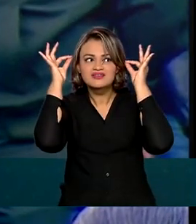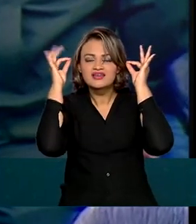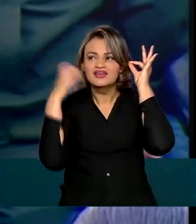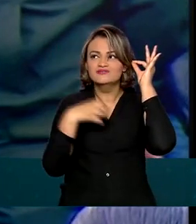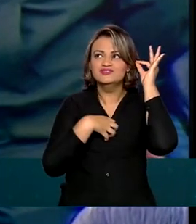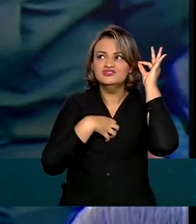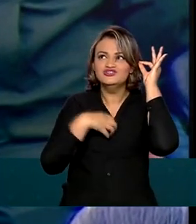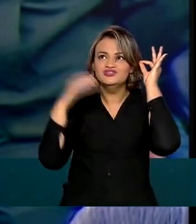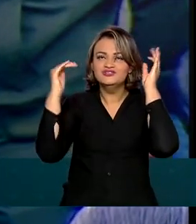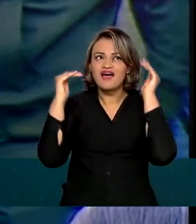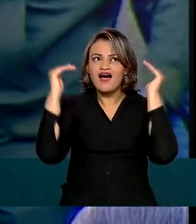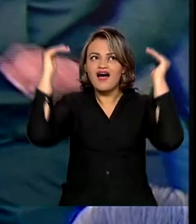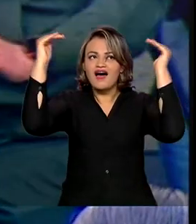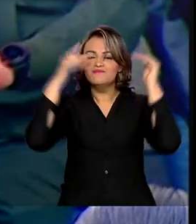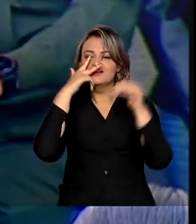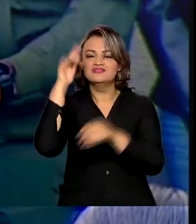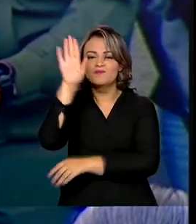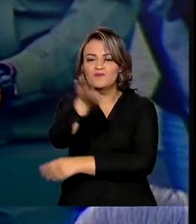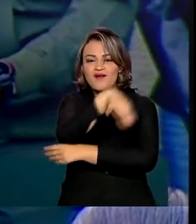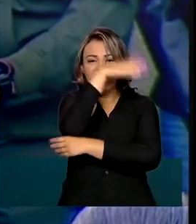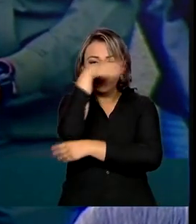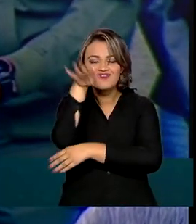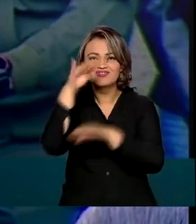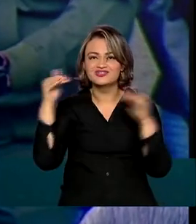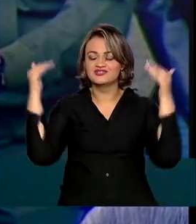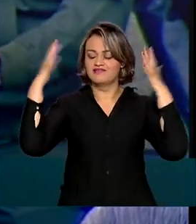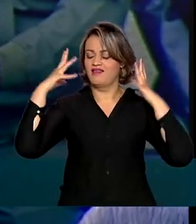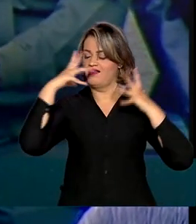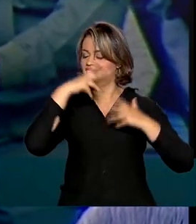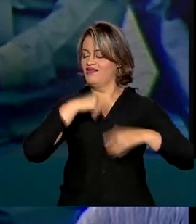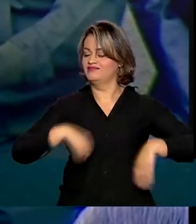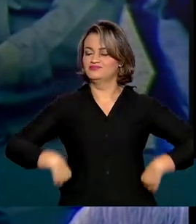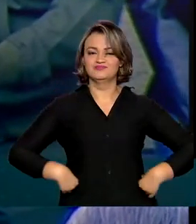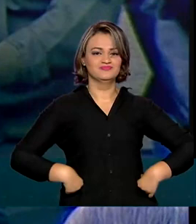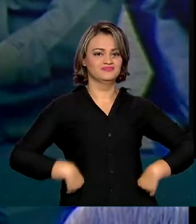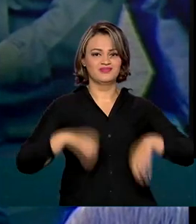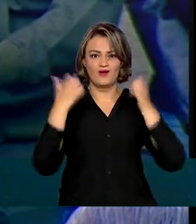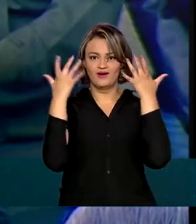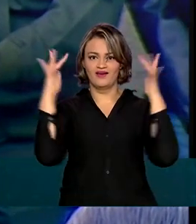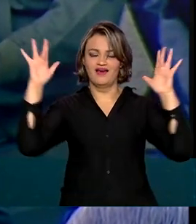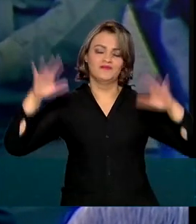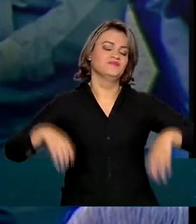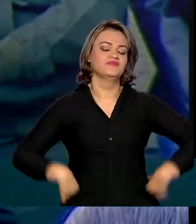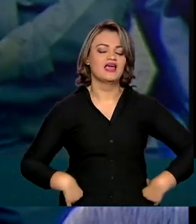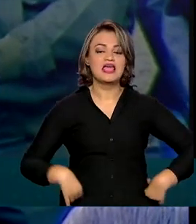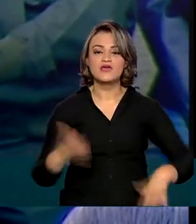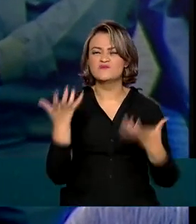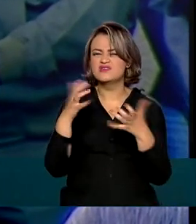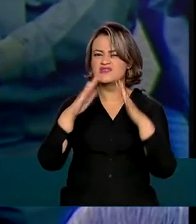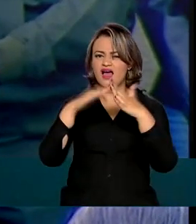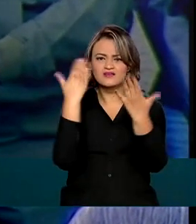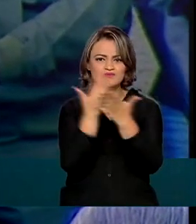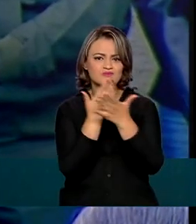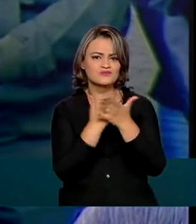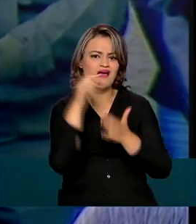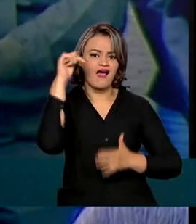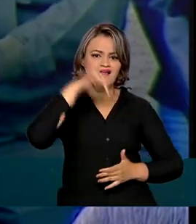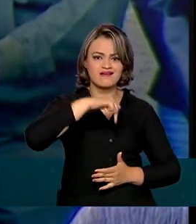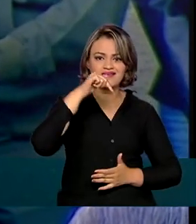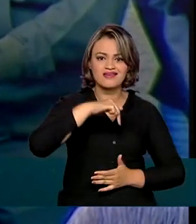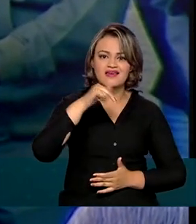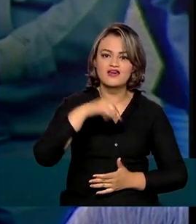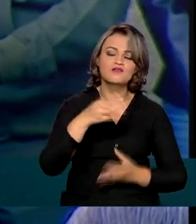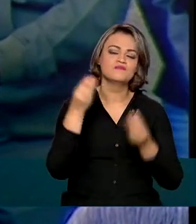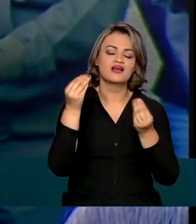senti grande como um elefante e elegante como um diamante. Queria estudar no Colégio Militar